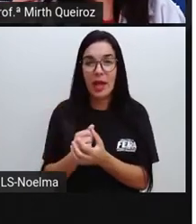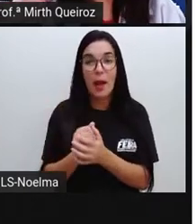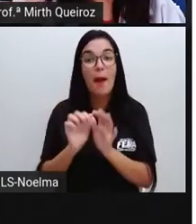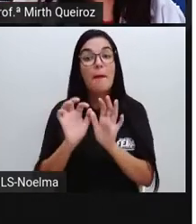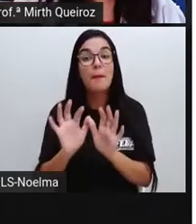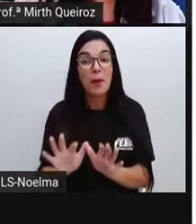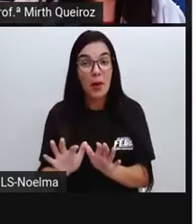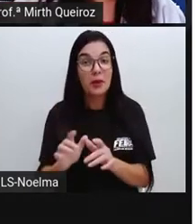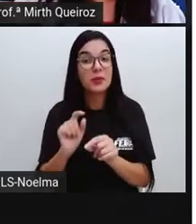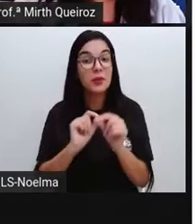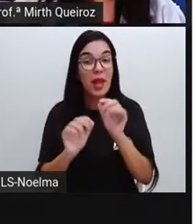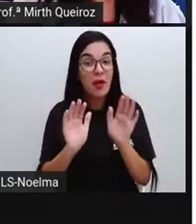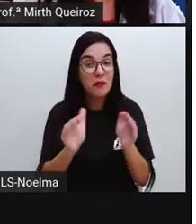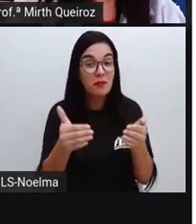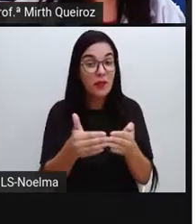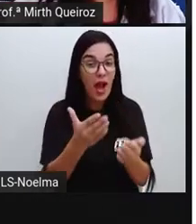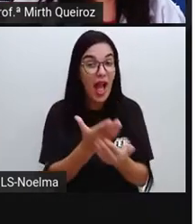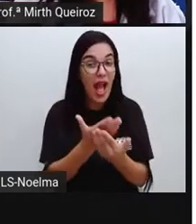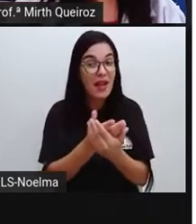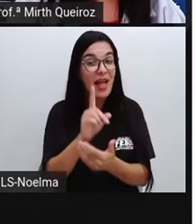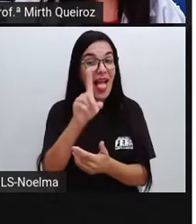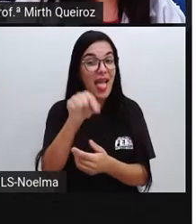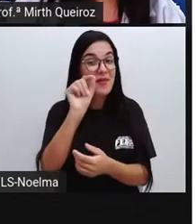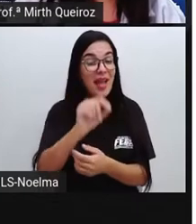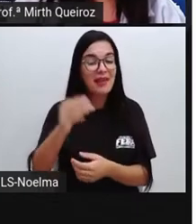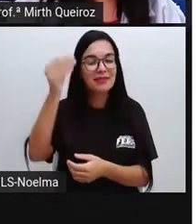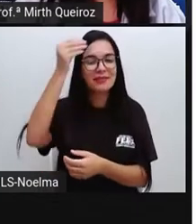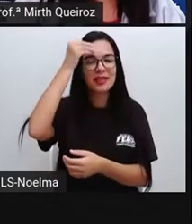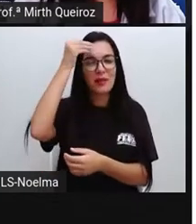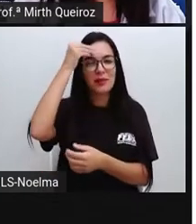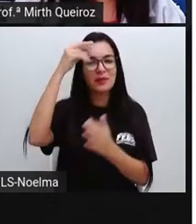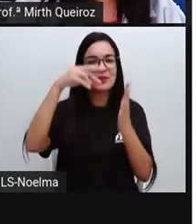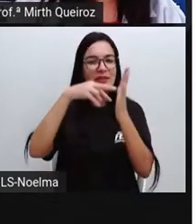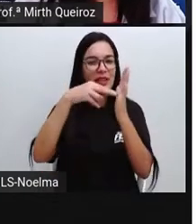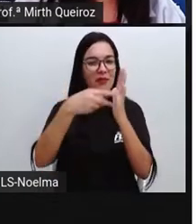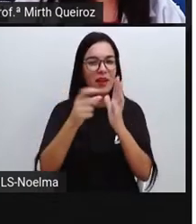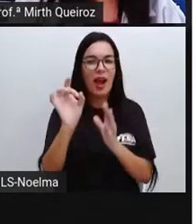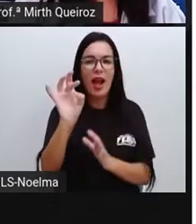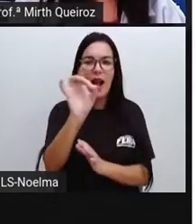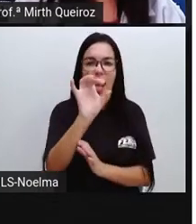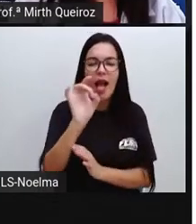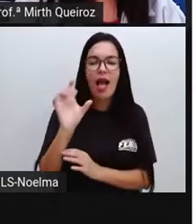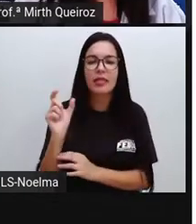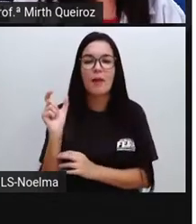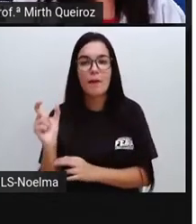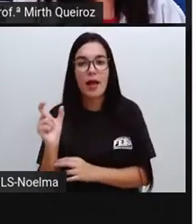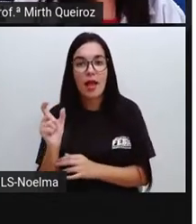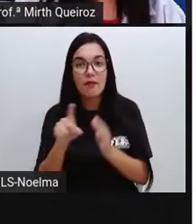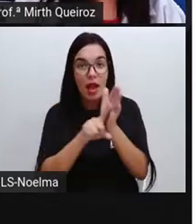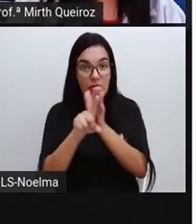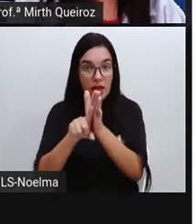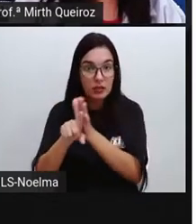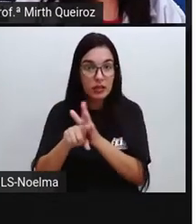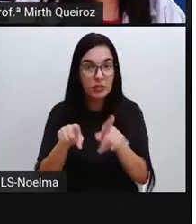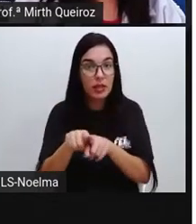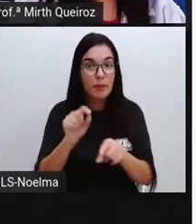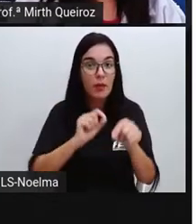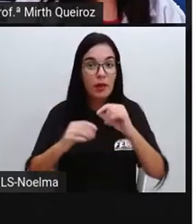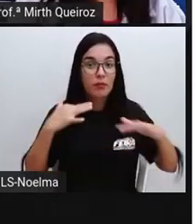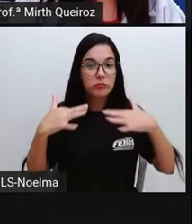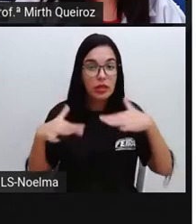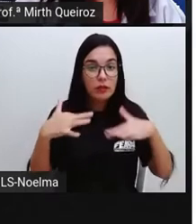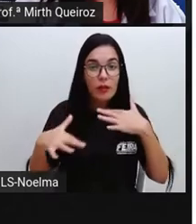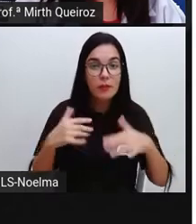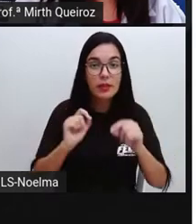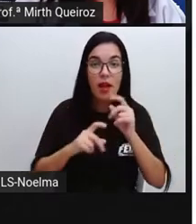Mas o foco da aula está na compreensão e no significado de cada palavra analisada e que se manifesta nas